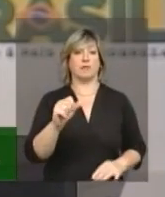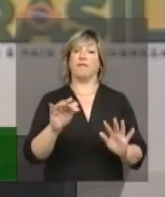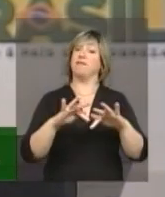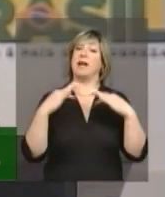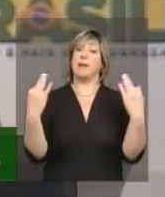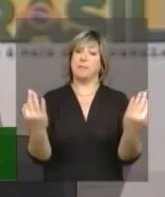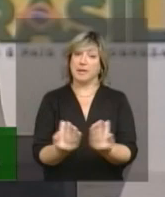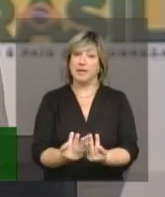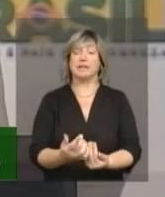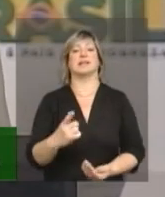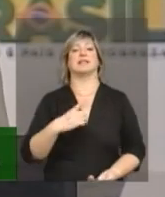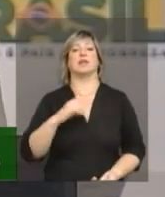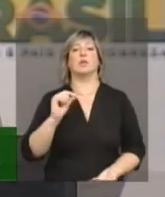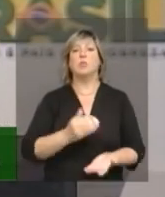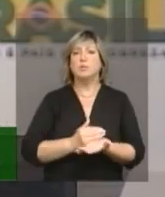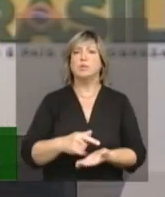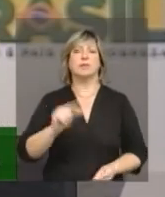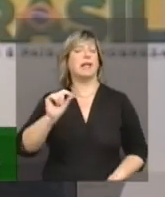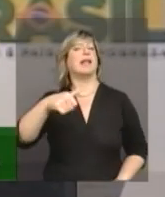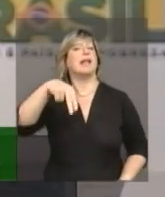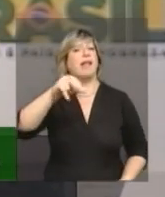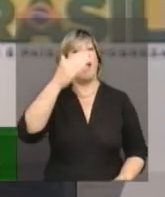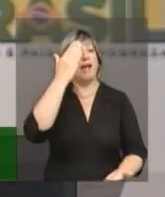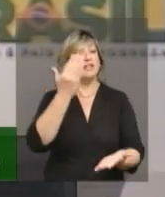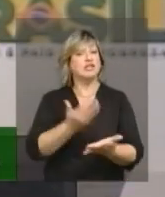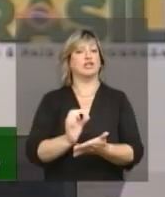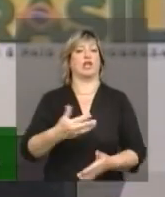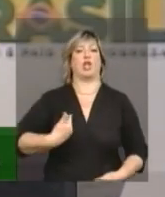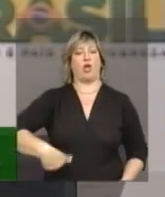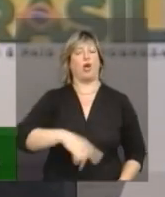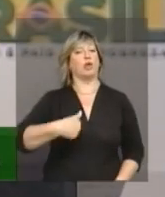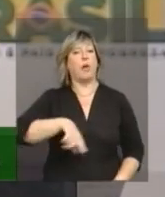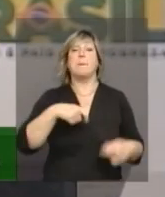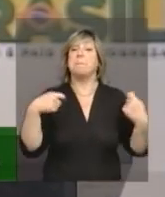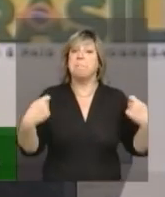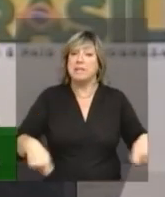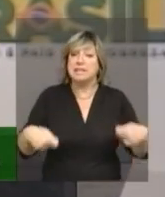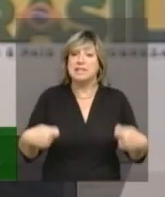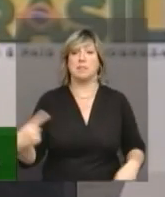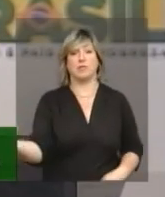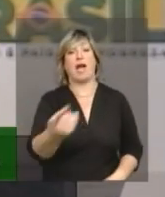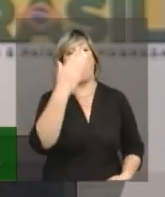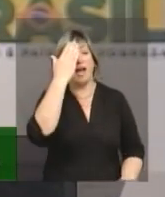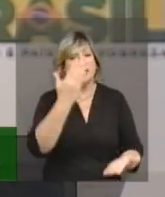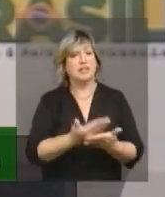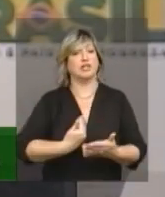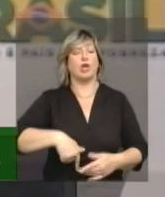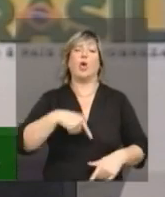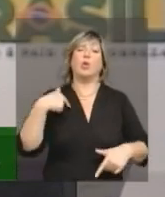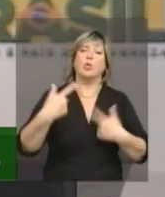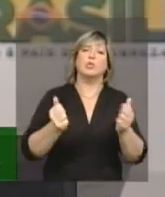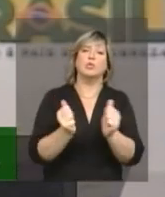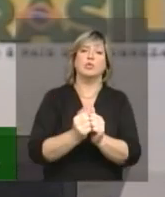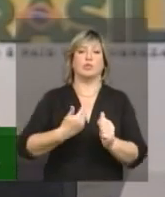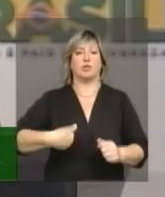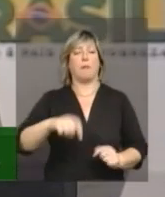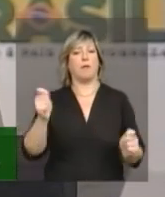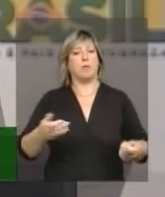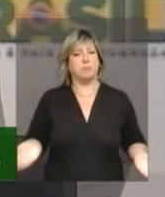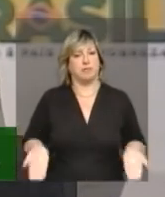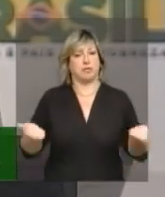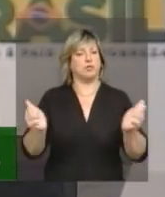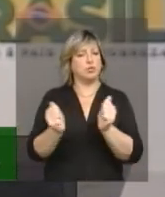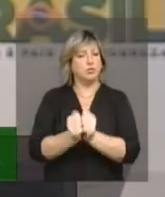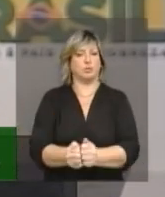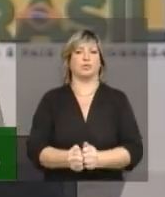início e vem de quem acredita na gente. E nós precisamos de quem acredite, quem possa lutar junto com nós, para que possamos crescer todos